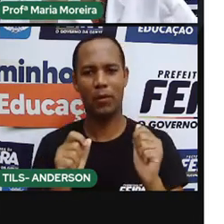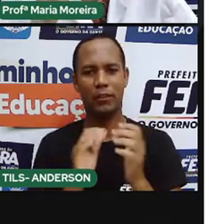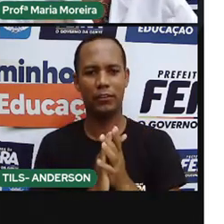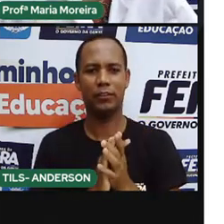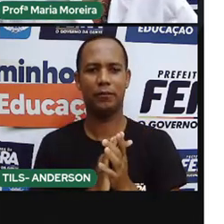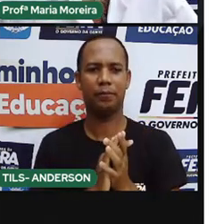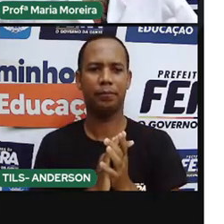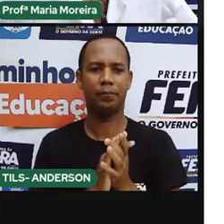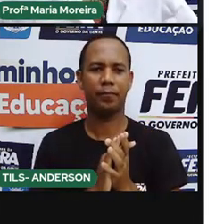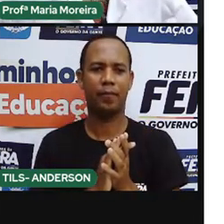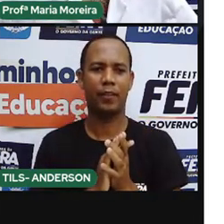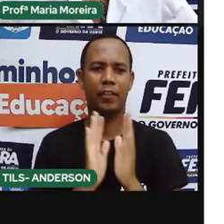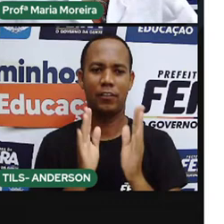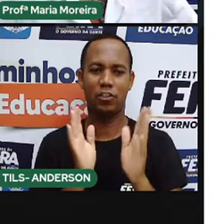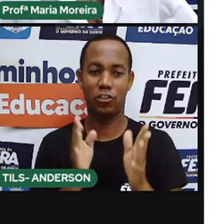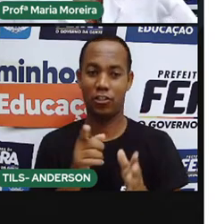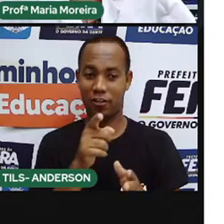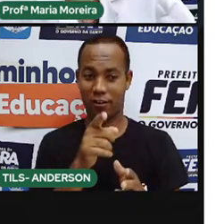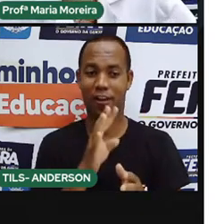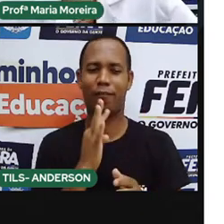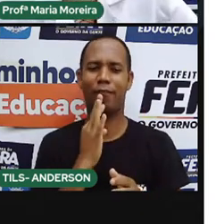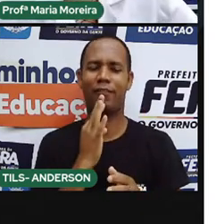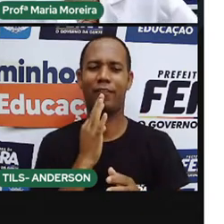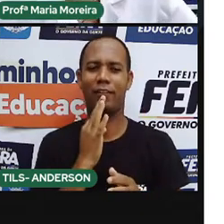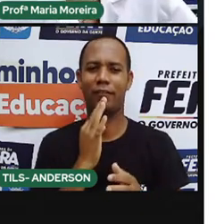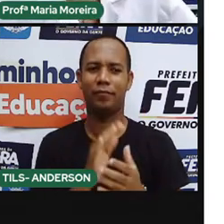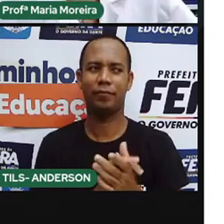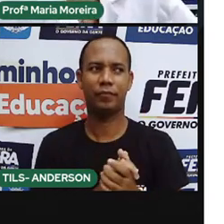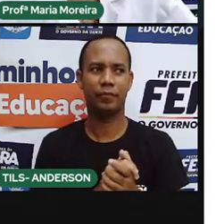proposta é que a maioria de vocês já fez isso. Certo?